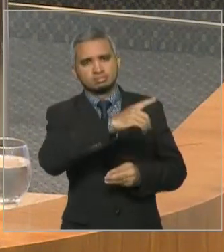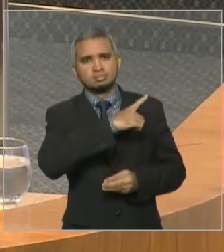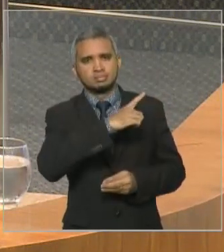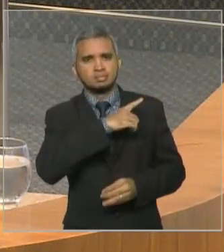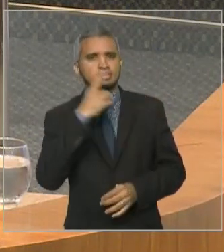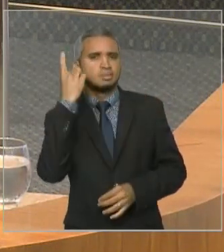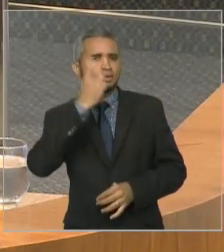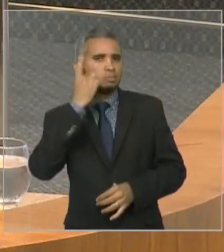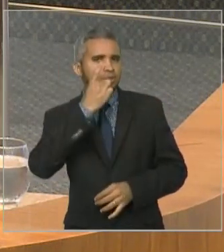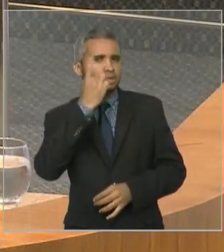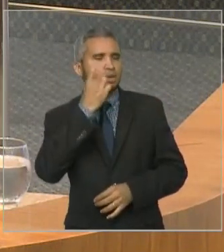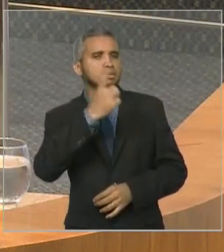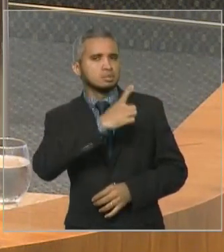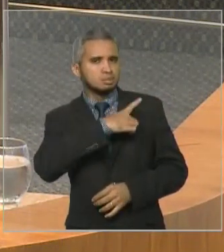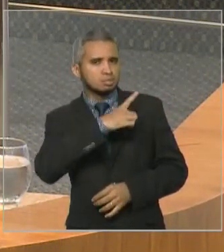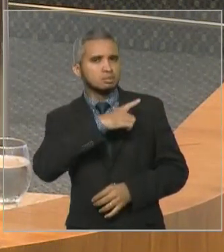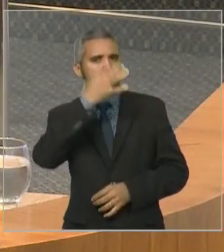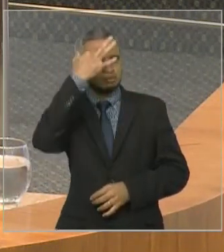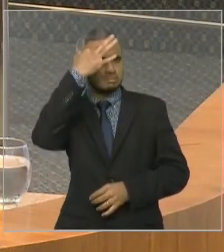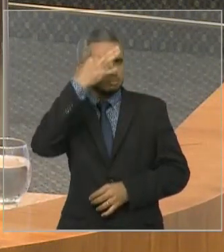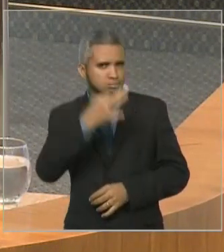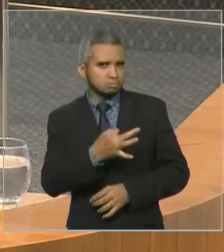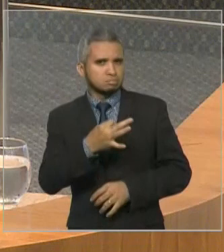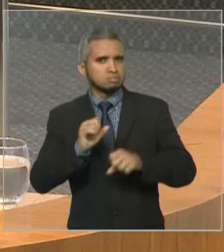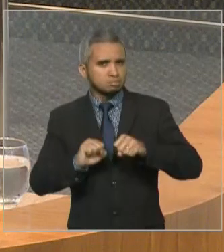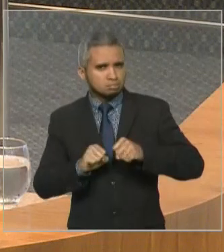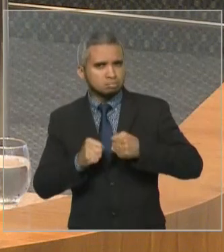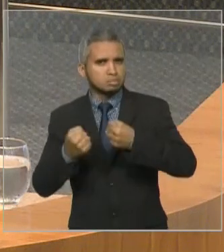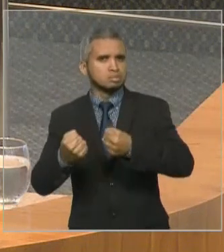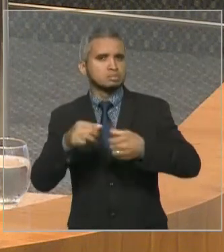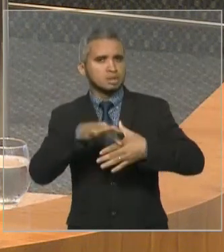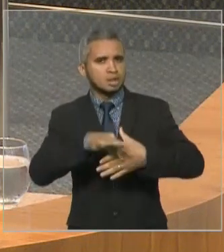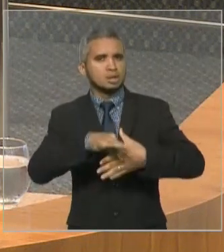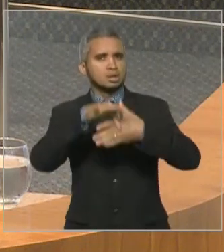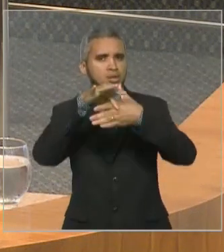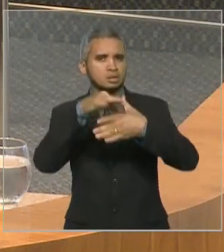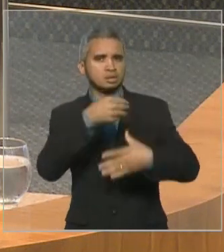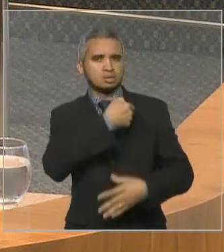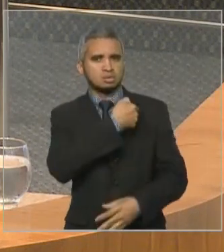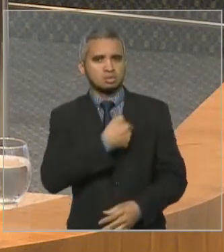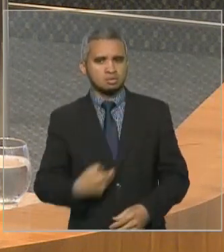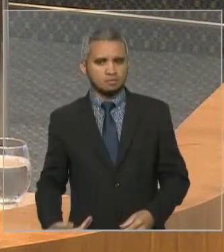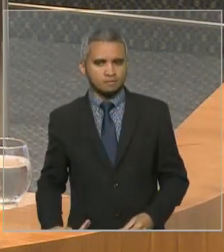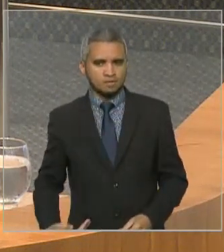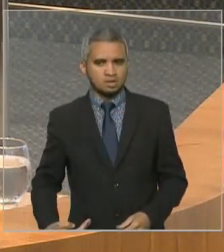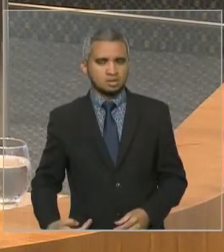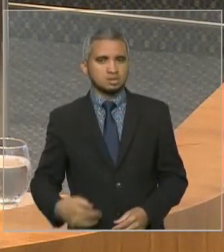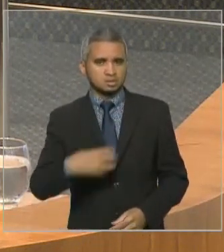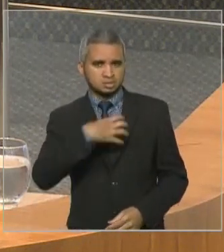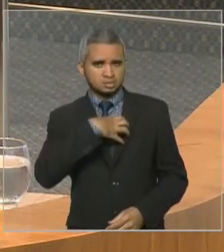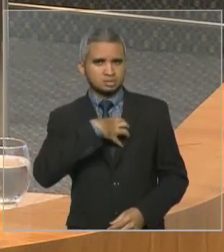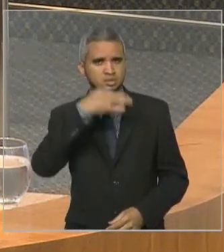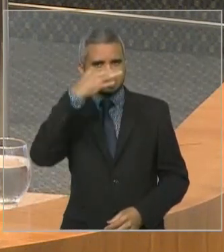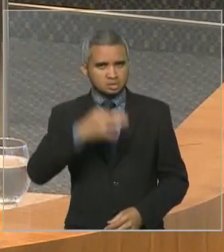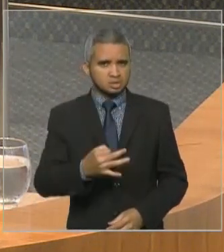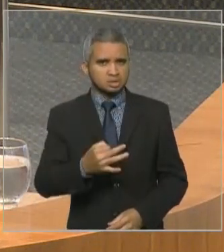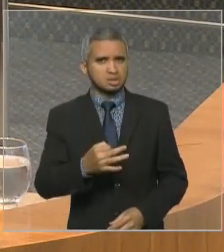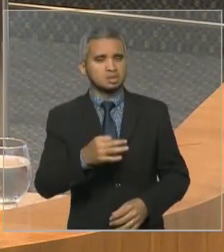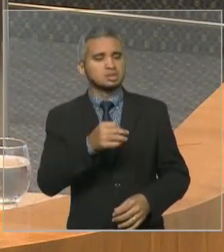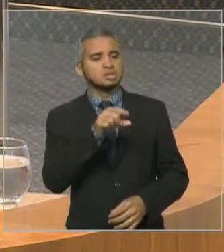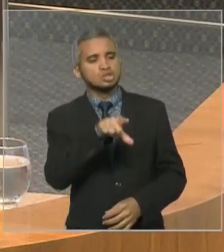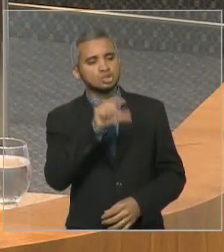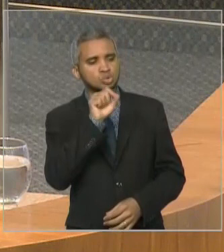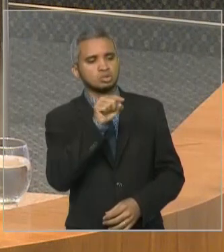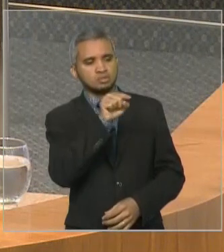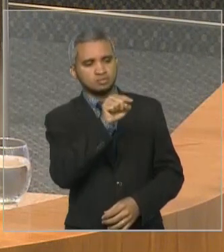pares têm excelentes condições de liderar o governo, mas, V. Exª, com certeza é uma boa escolha, uma